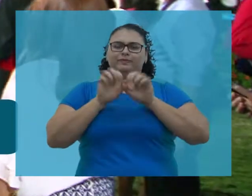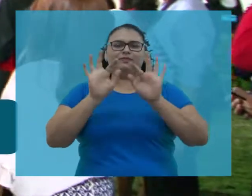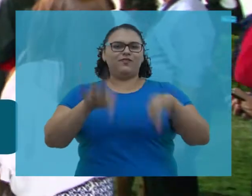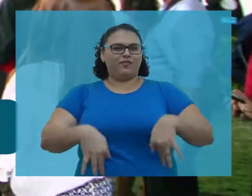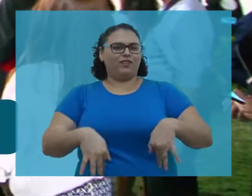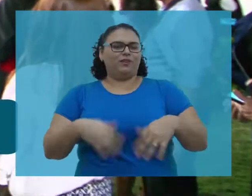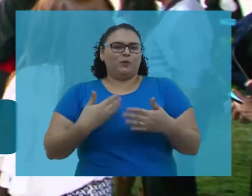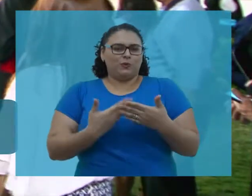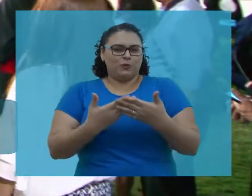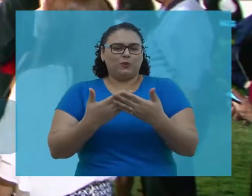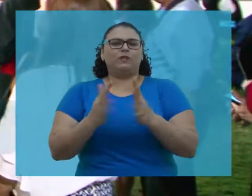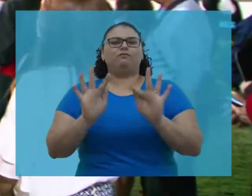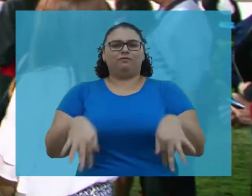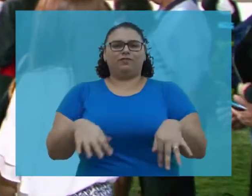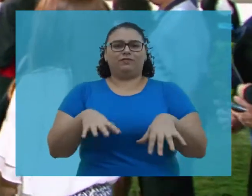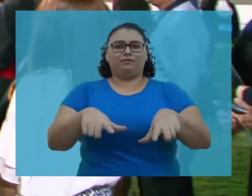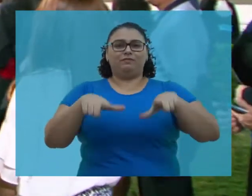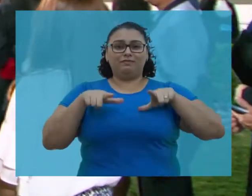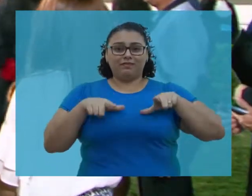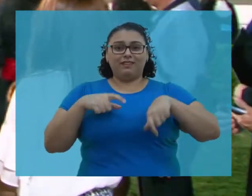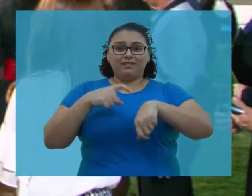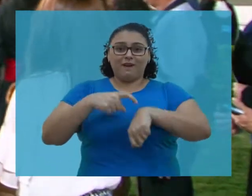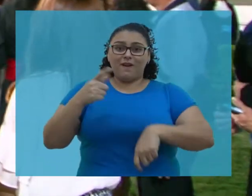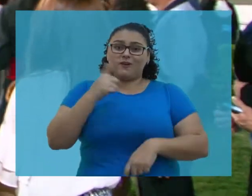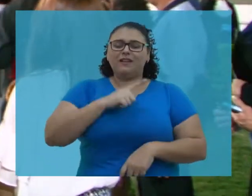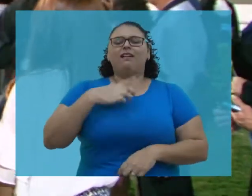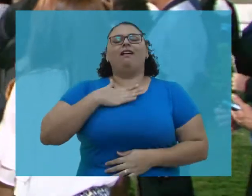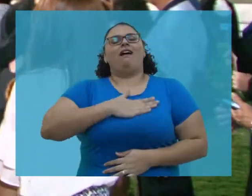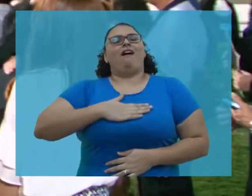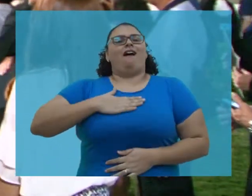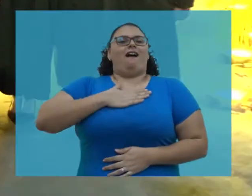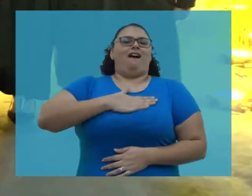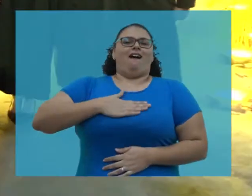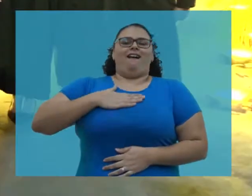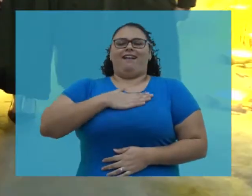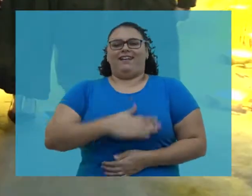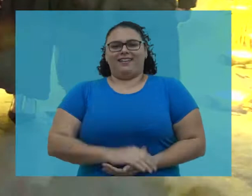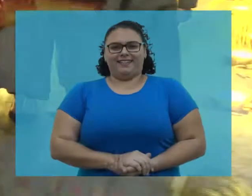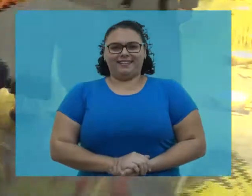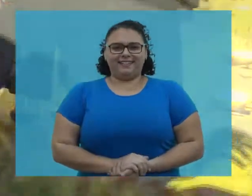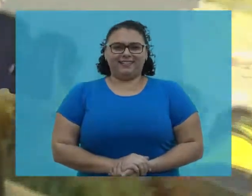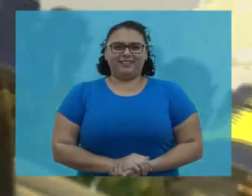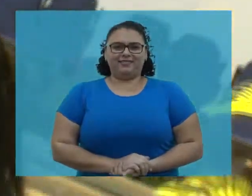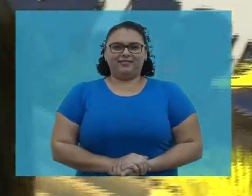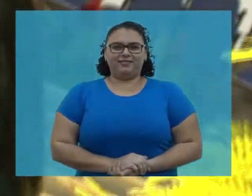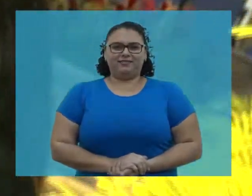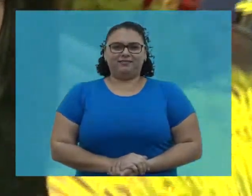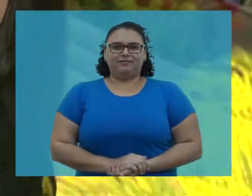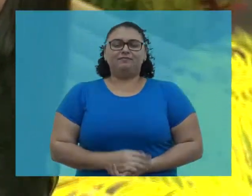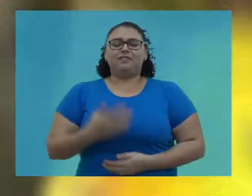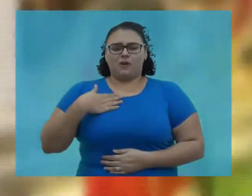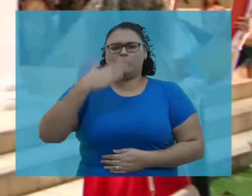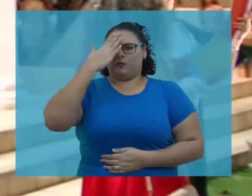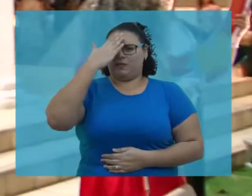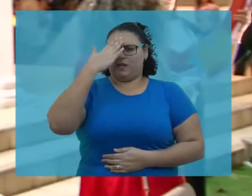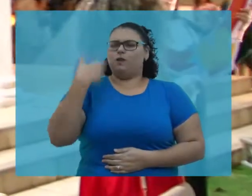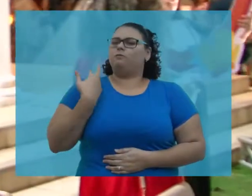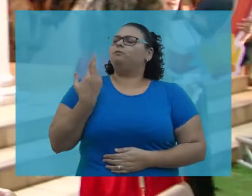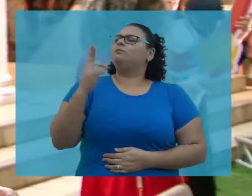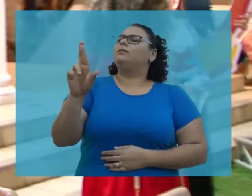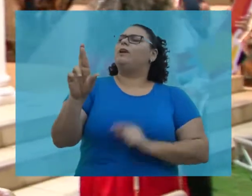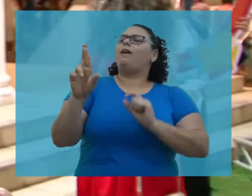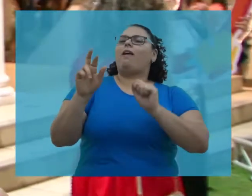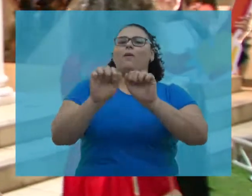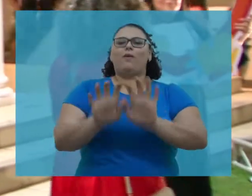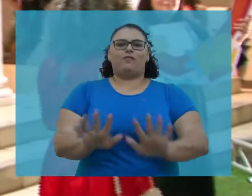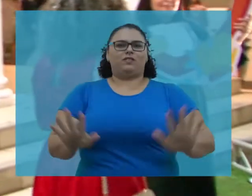graduar, terminar a graduação, e quando a gente consegue é só felicidade. Música Eu sei que eu estou levando o